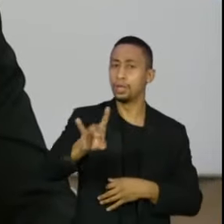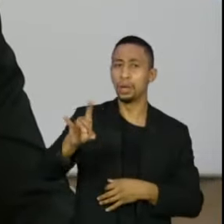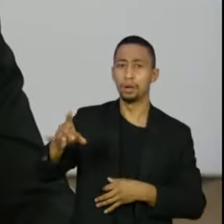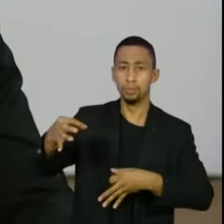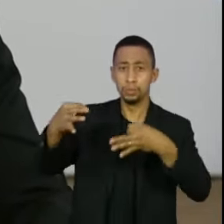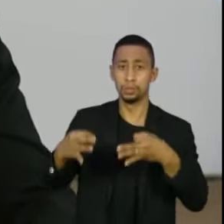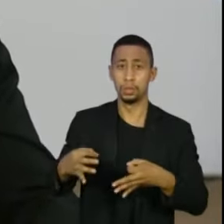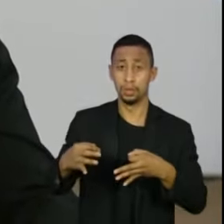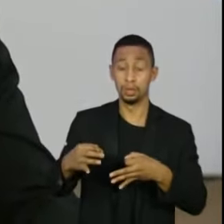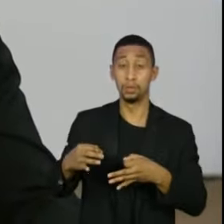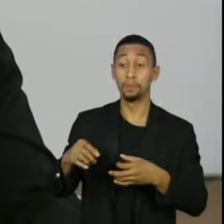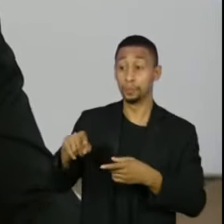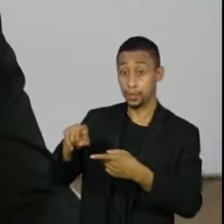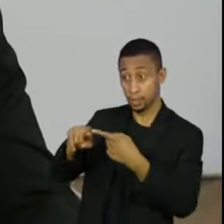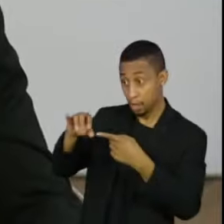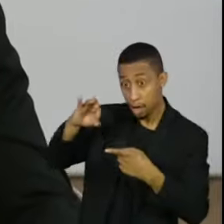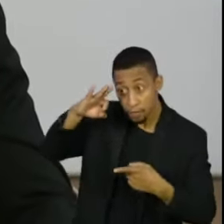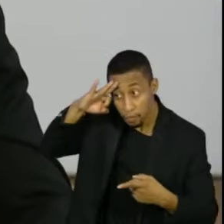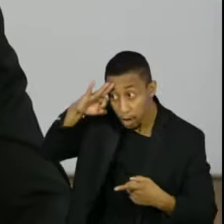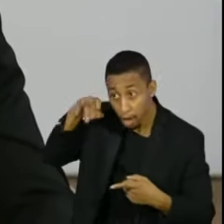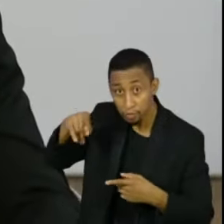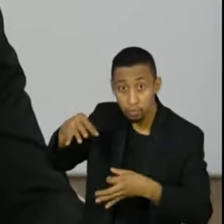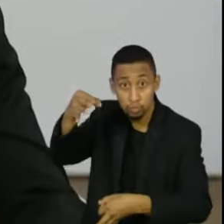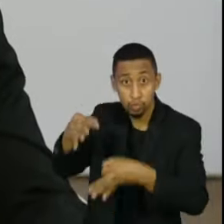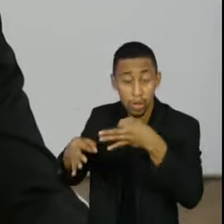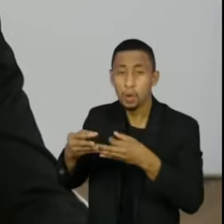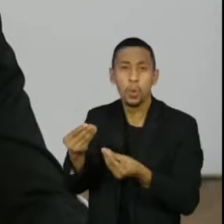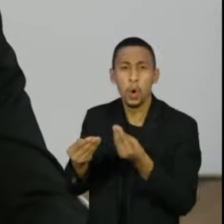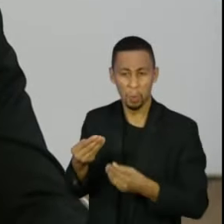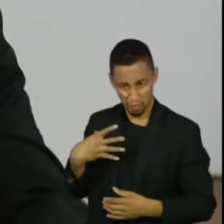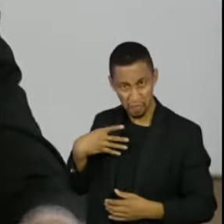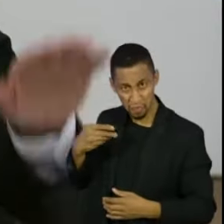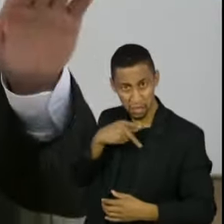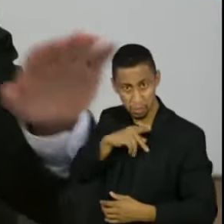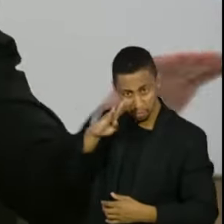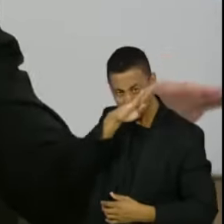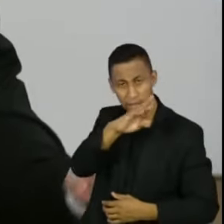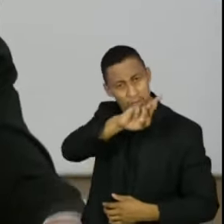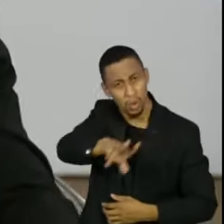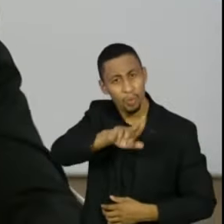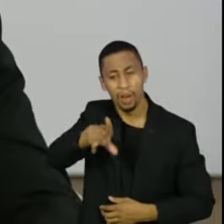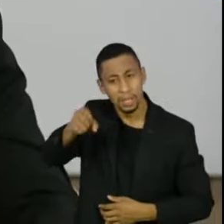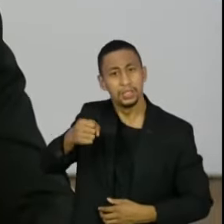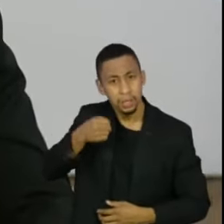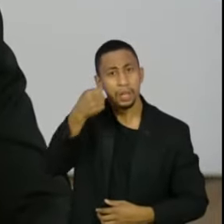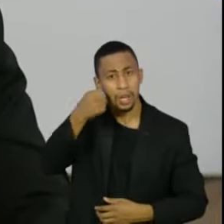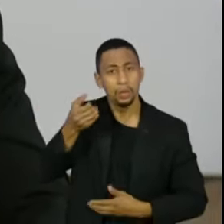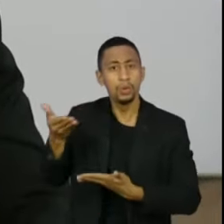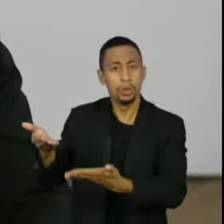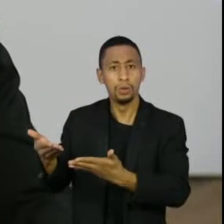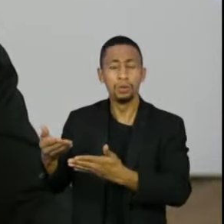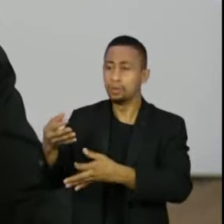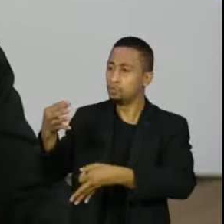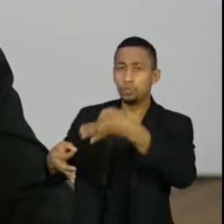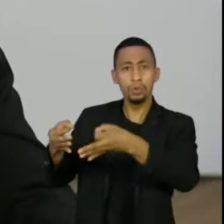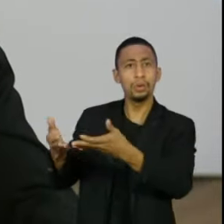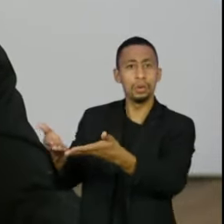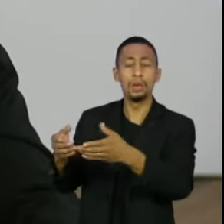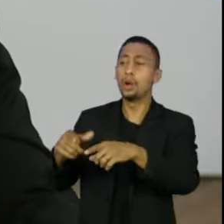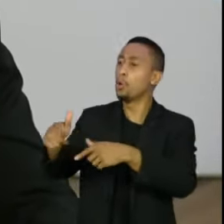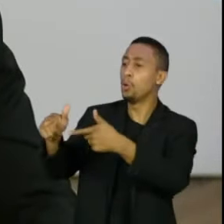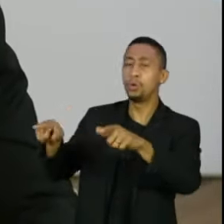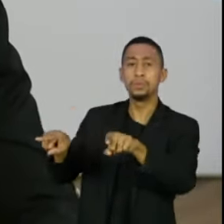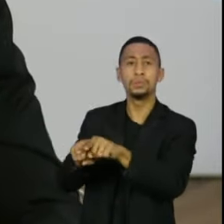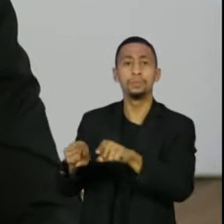só o senador Flávio Bolsonaro, que não pode ser julgado como filho do Presidente, mas como senador da República e todos os outros senadores que tenham contra si representações do